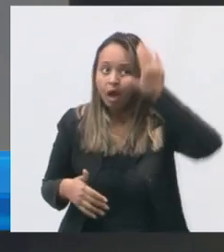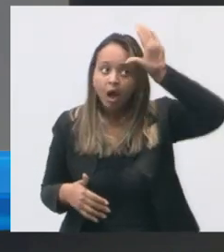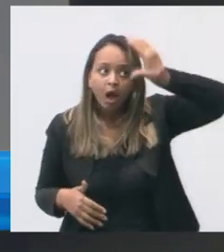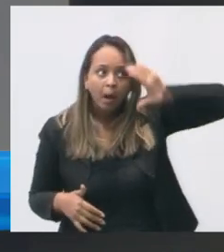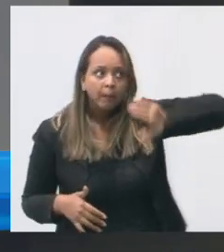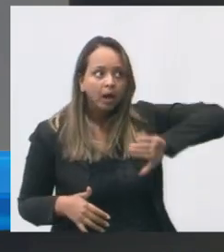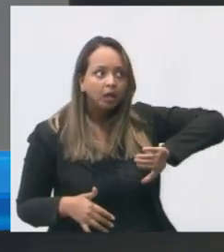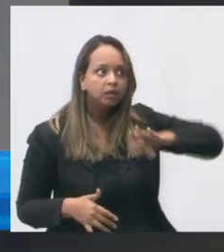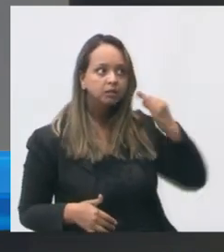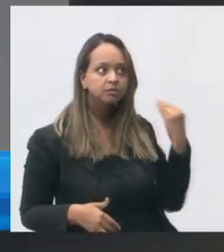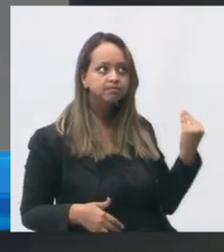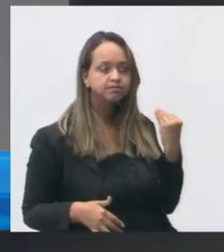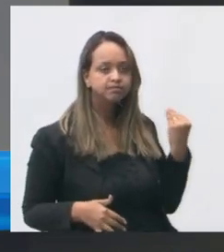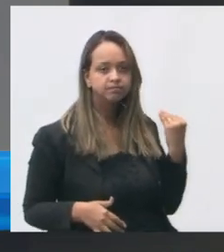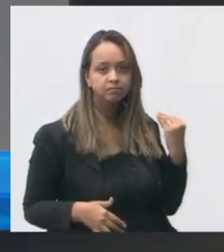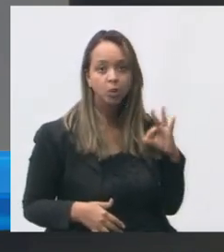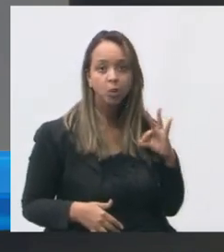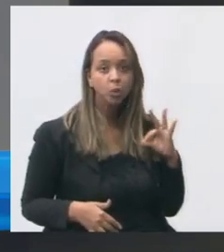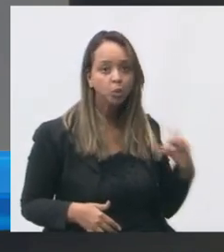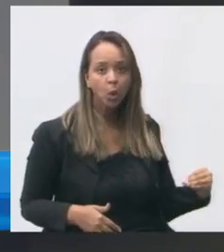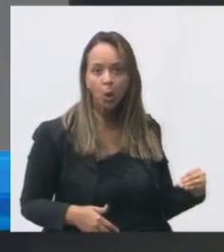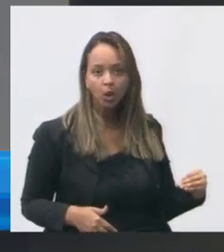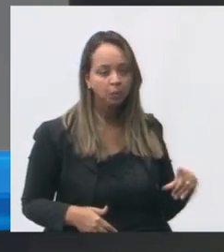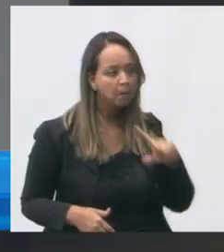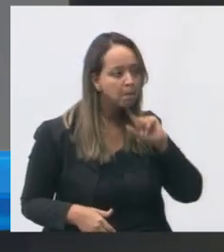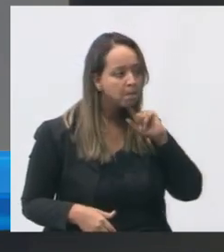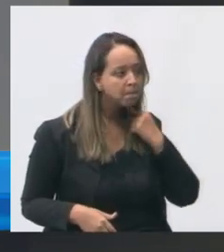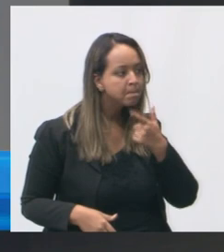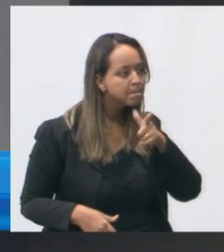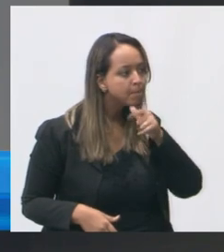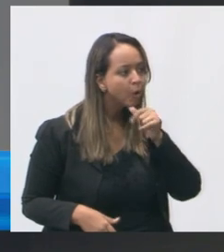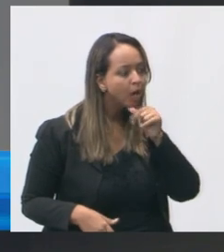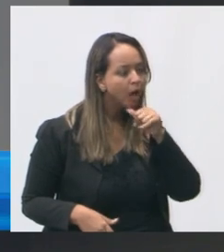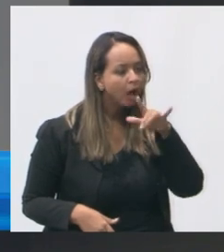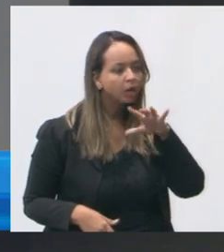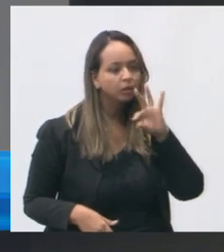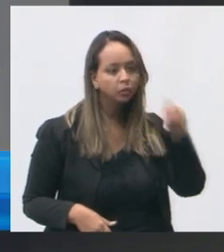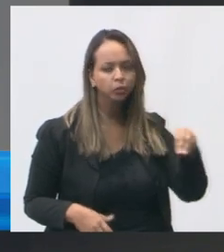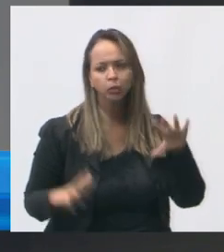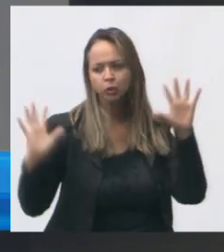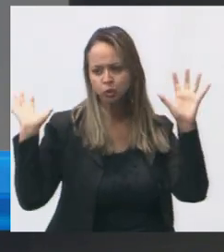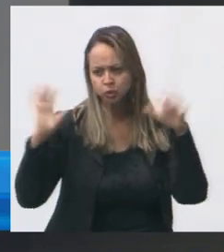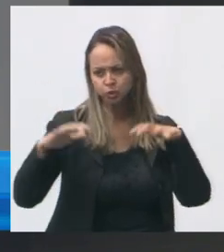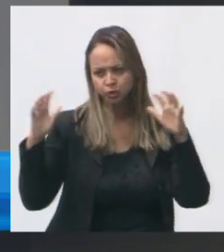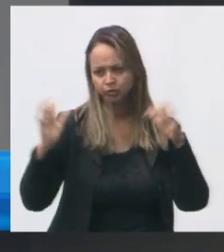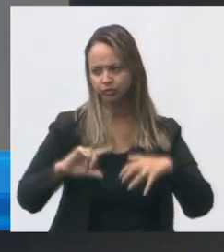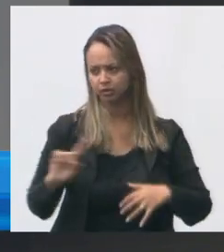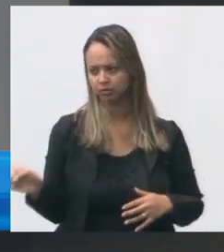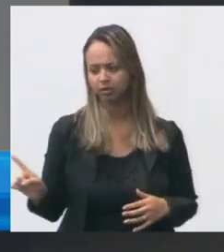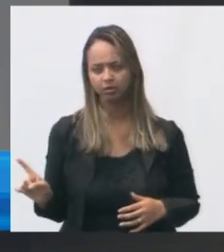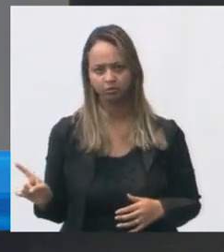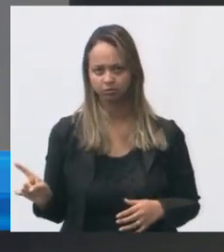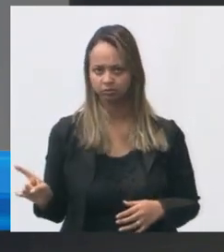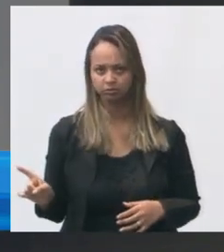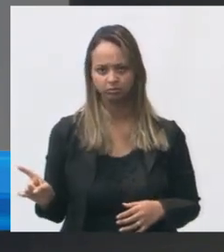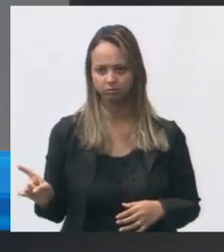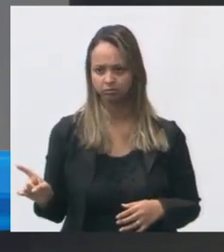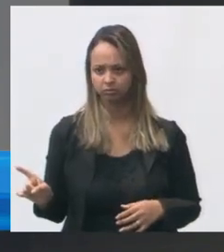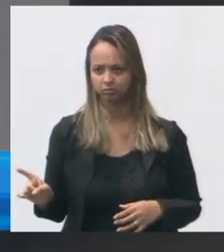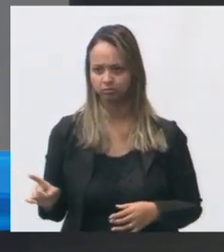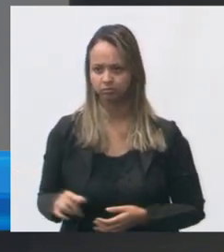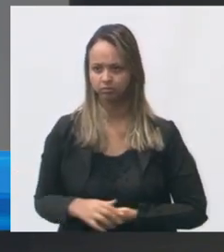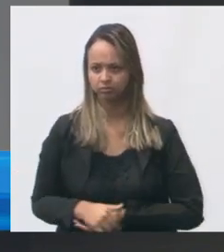a parede como é que está toda cheia de infiltração toda molhada isso não está chovendo não nesse dia isso aqui